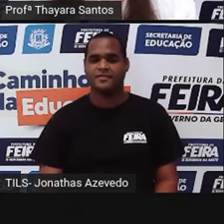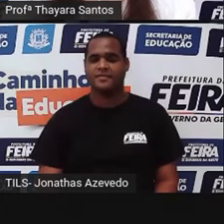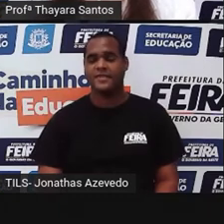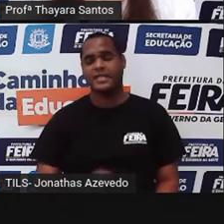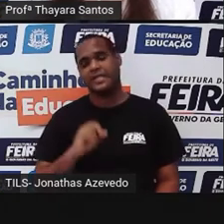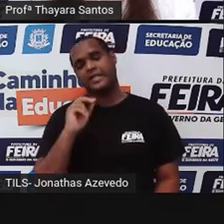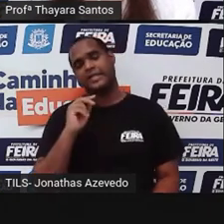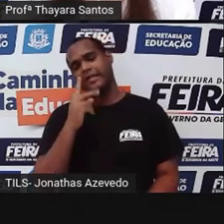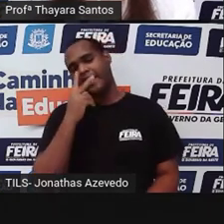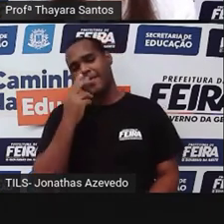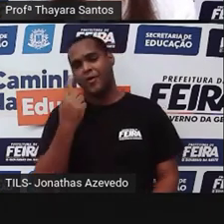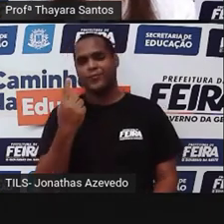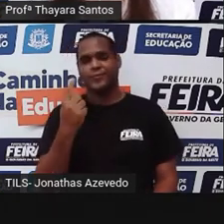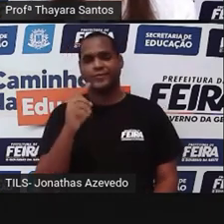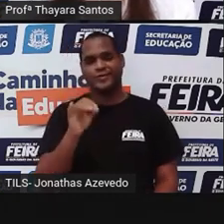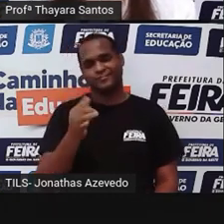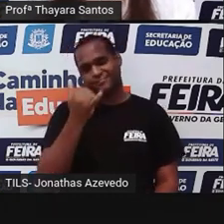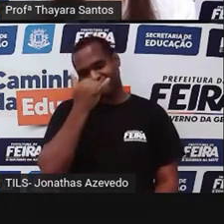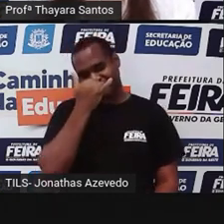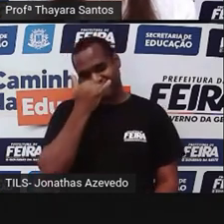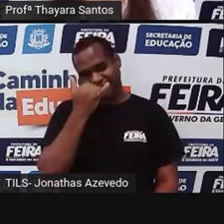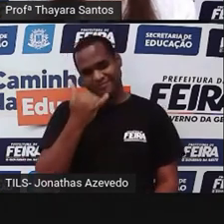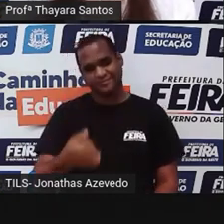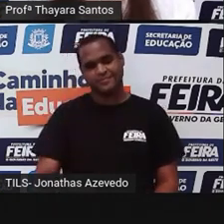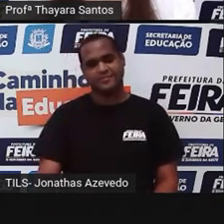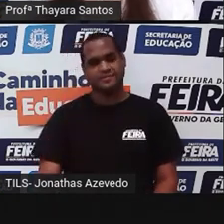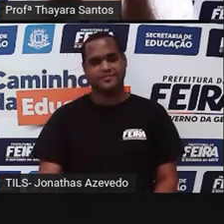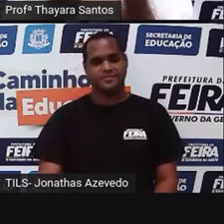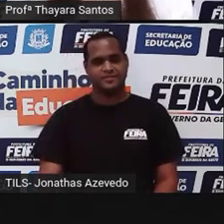Ai, gente. Só falta um. Se eu errar essa, já era.